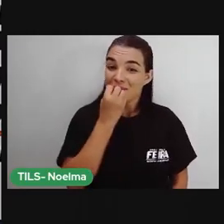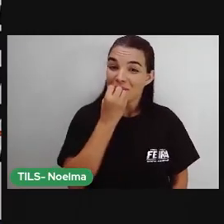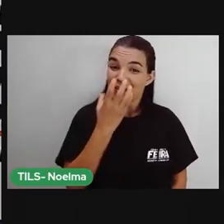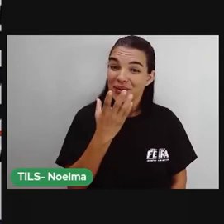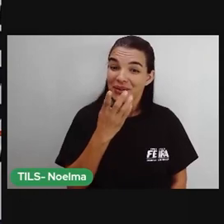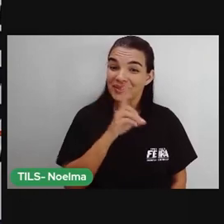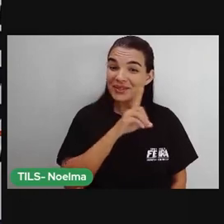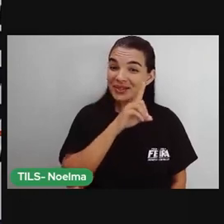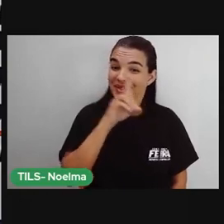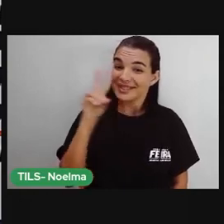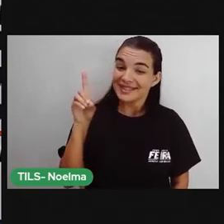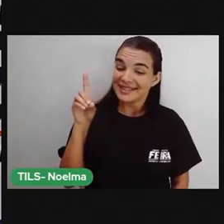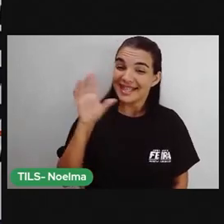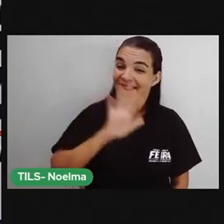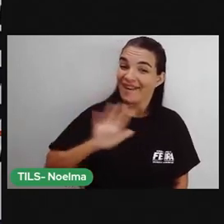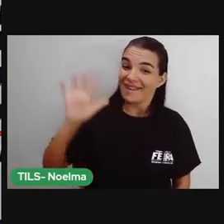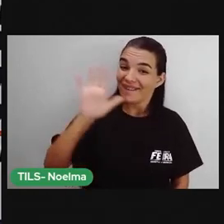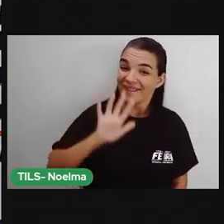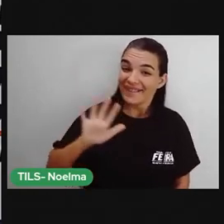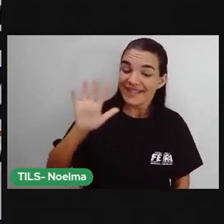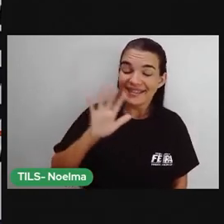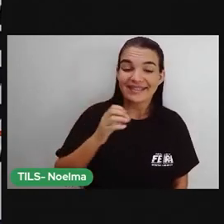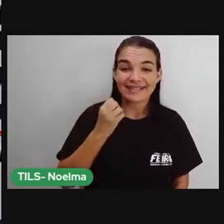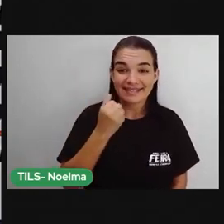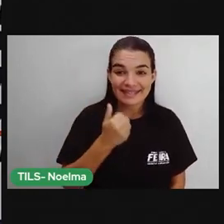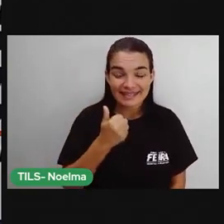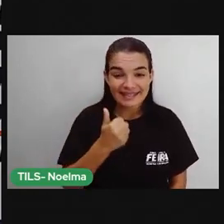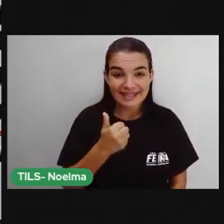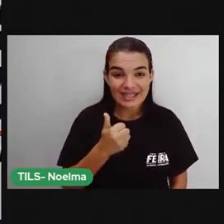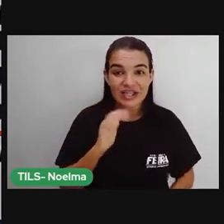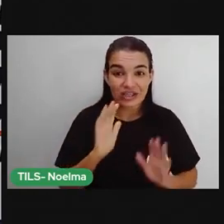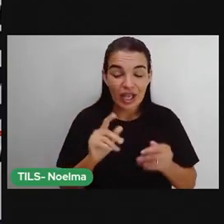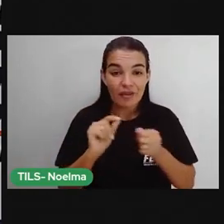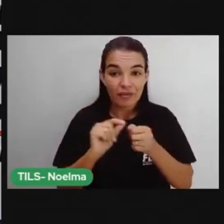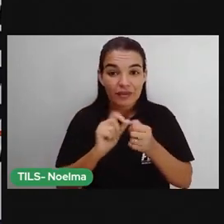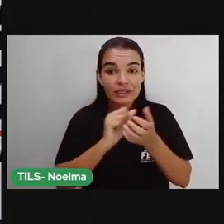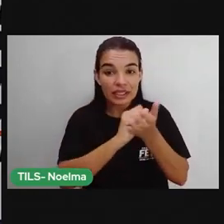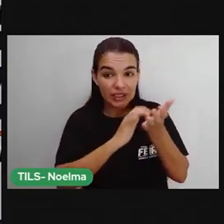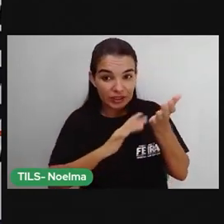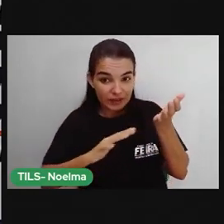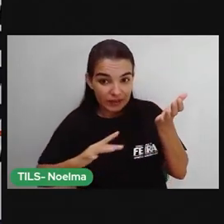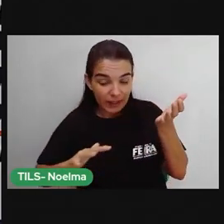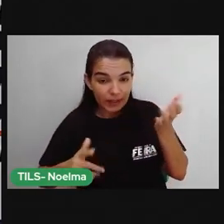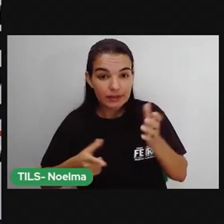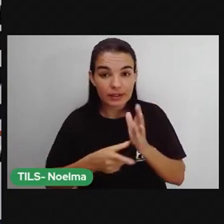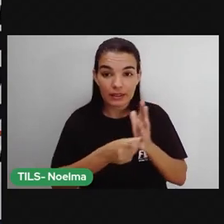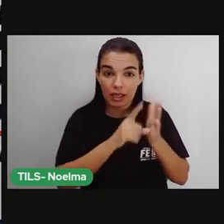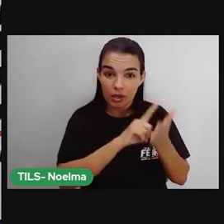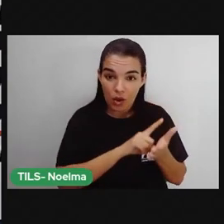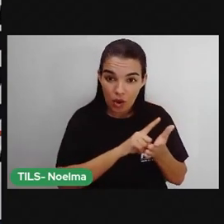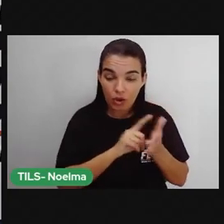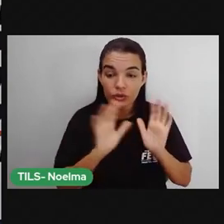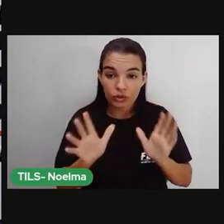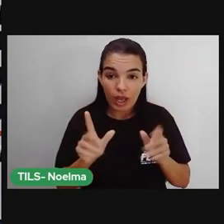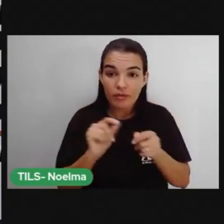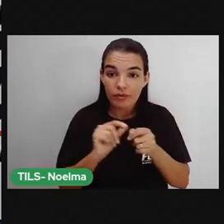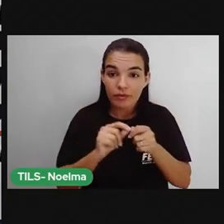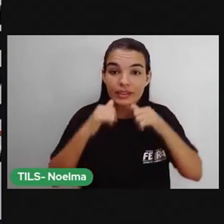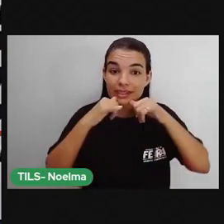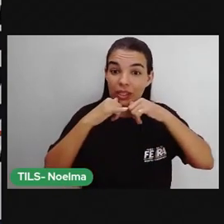Olá, crianças! E aí, já fizeram a atividade anterior? Fizeram aí a notícia?